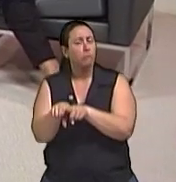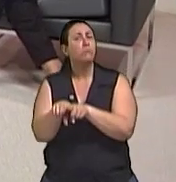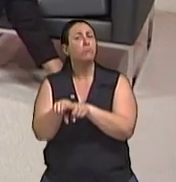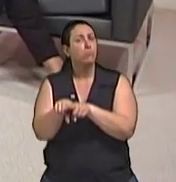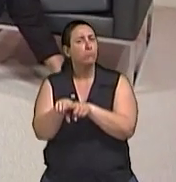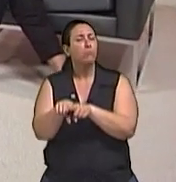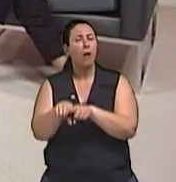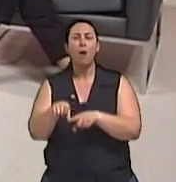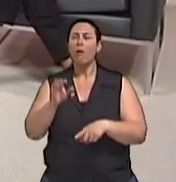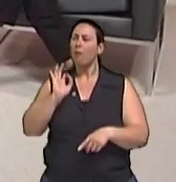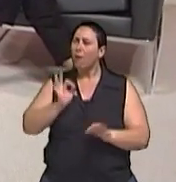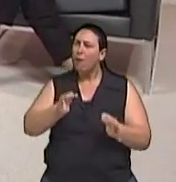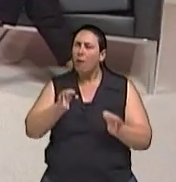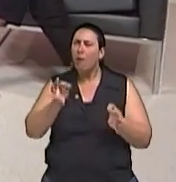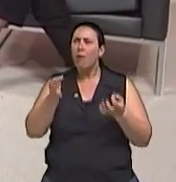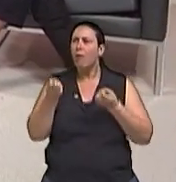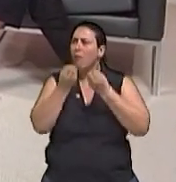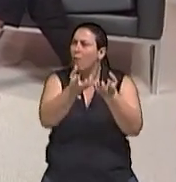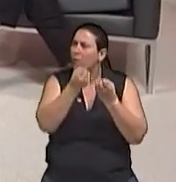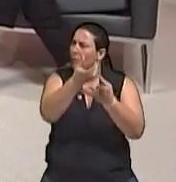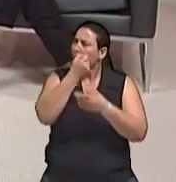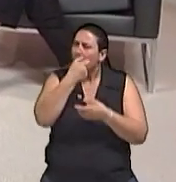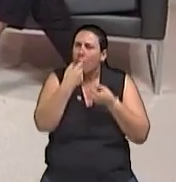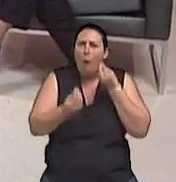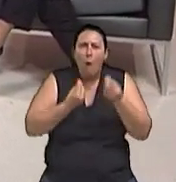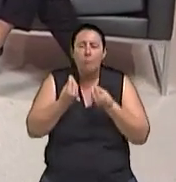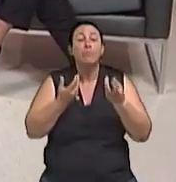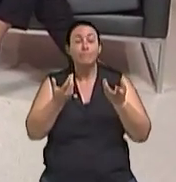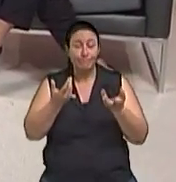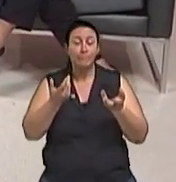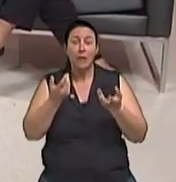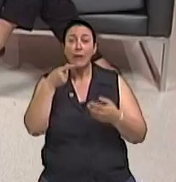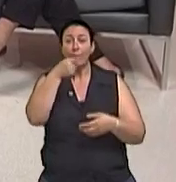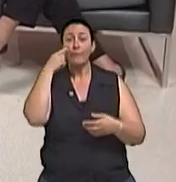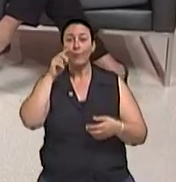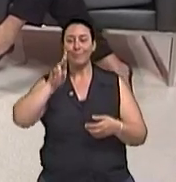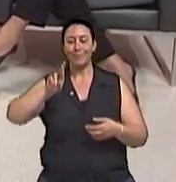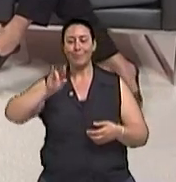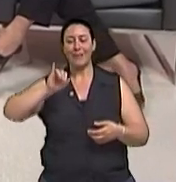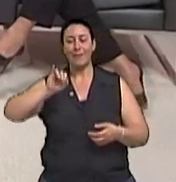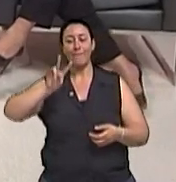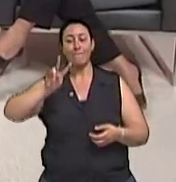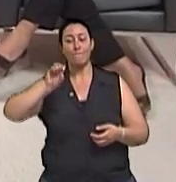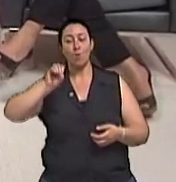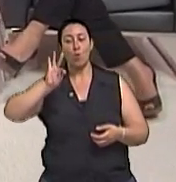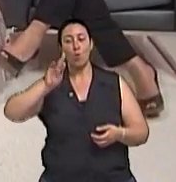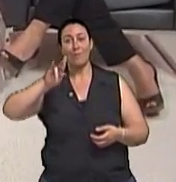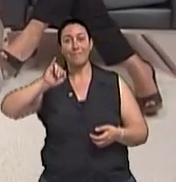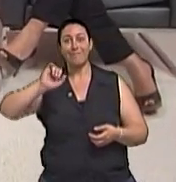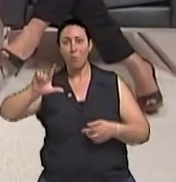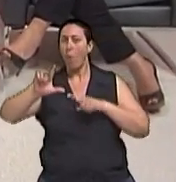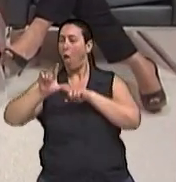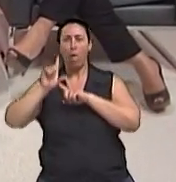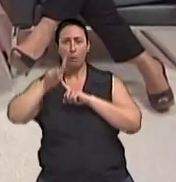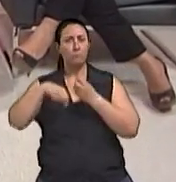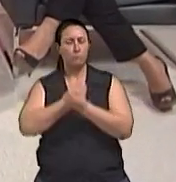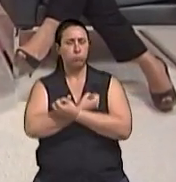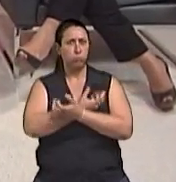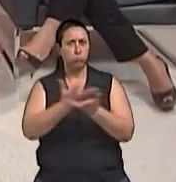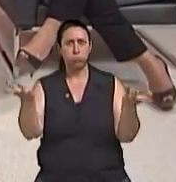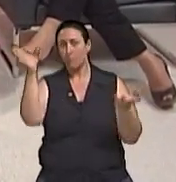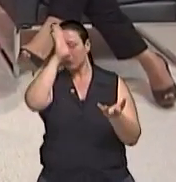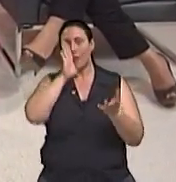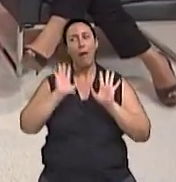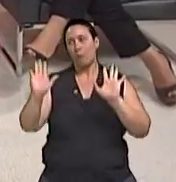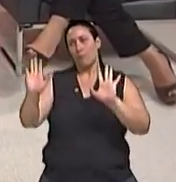E a gente vê um receitando automedicação. E está virando o Rivotril, por exemplo, o medicamento controlado mais prescrito no Brasil. Não estou,